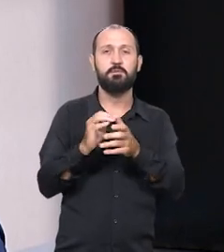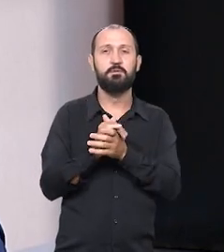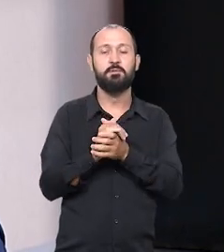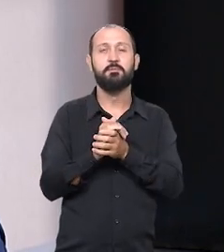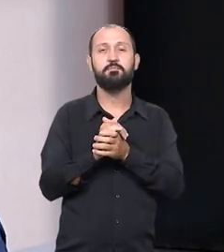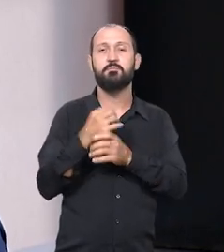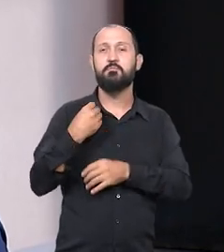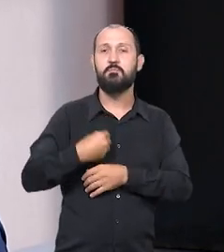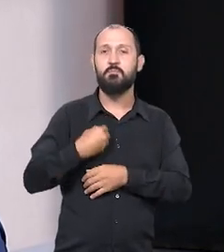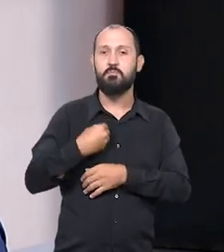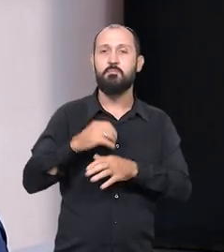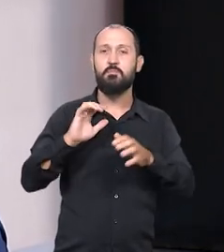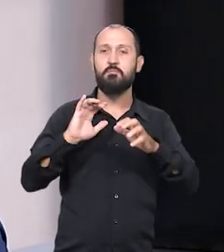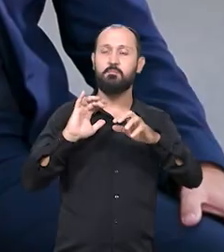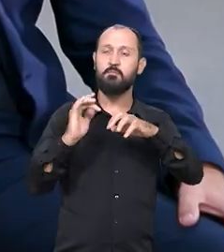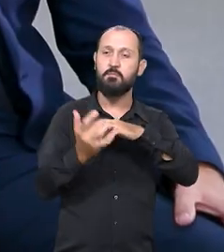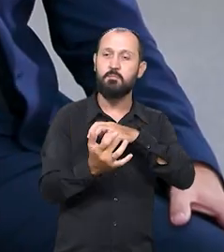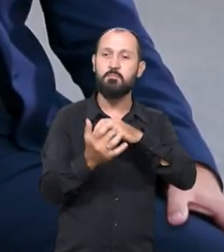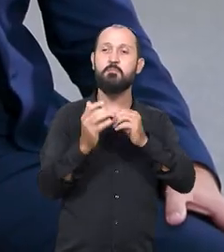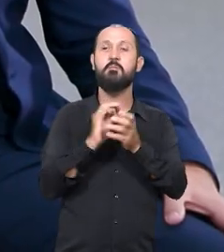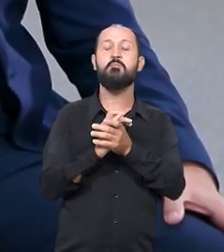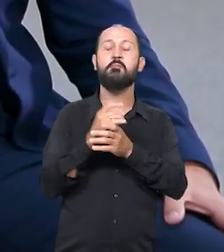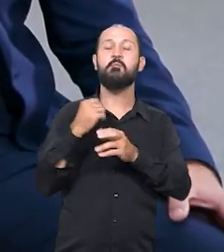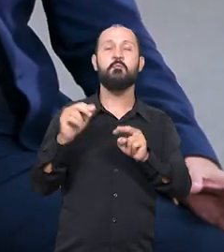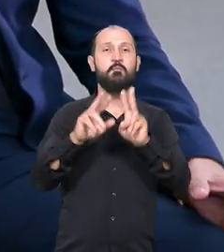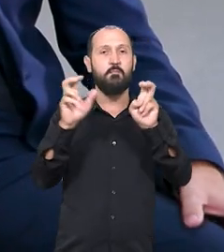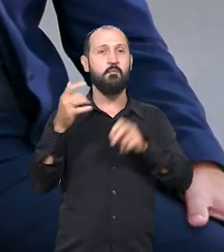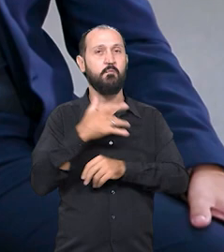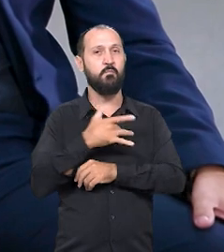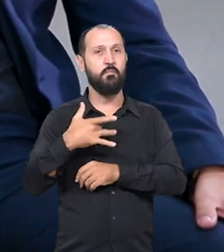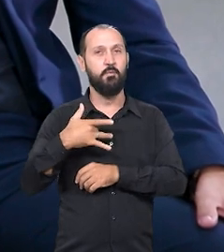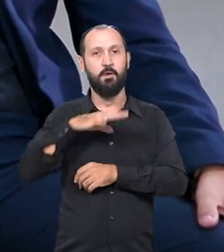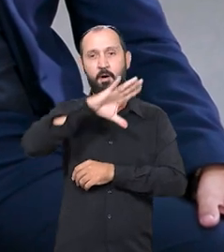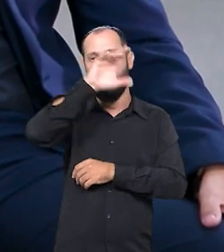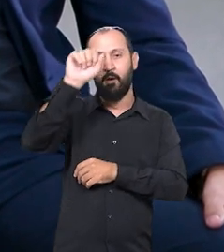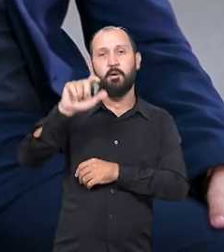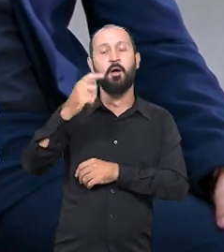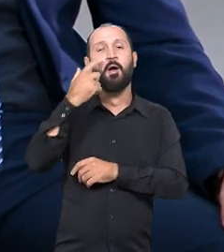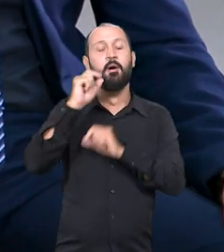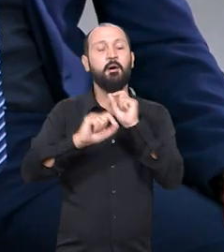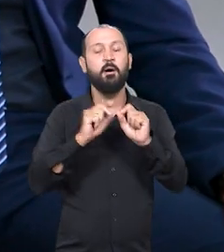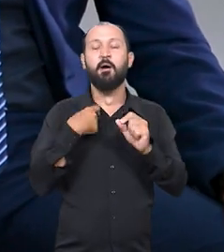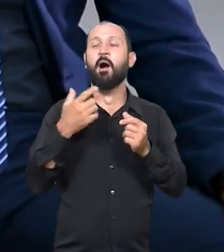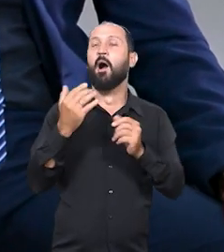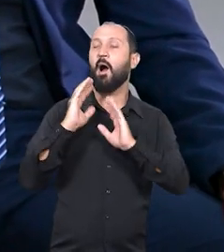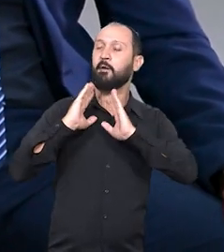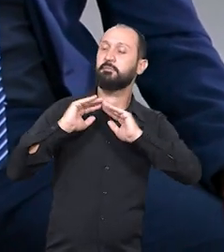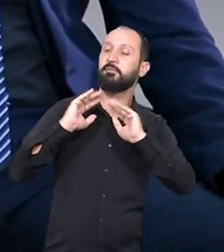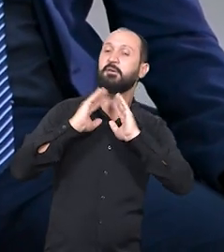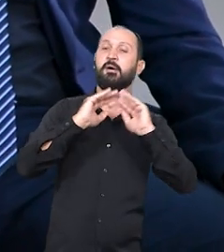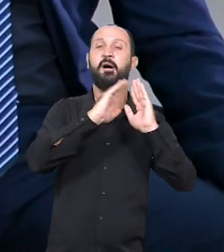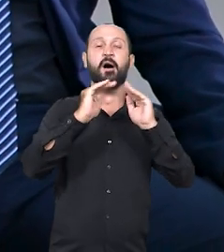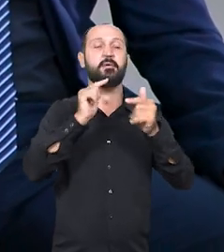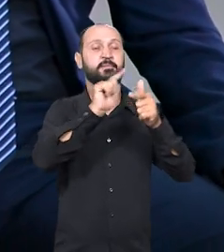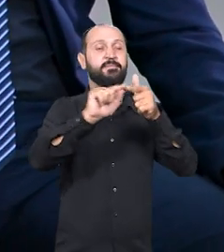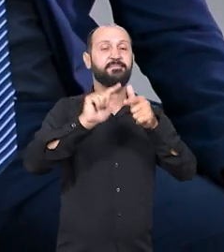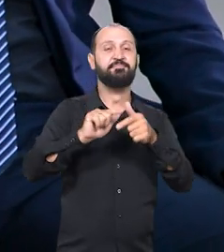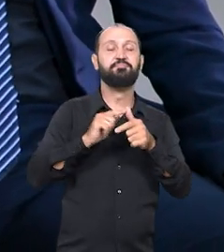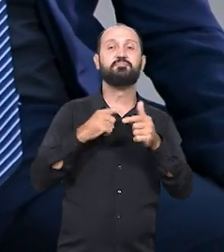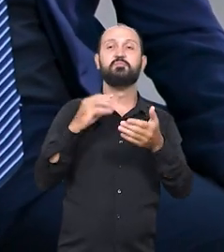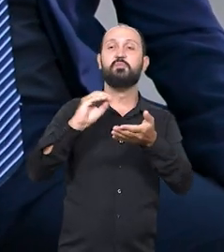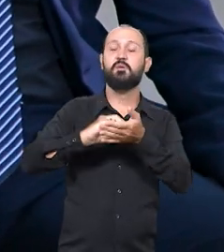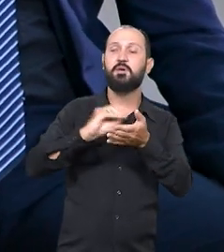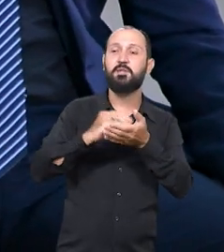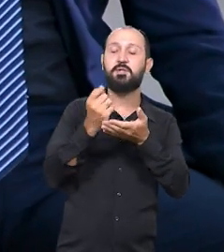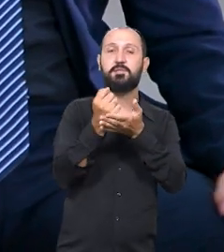nas redes sociais. Por exemplo, a saúde no Mato Grosso do Sul, nós recebemos muitas demandas de problemas, falta de medicamento,